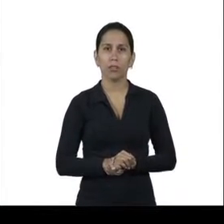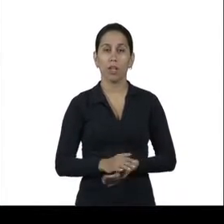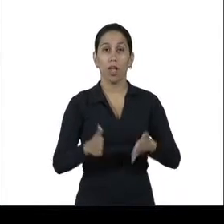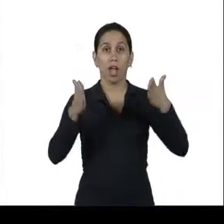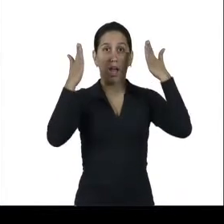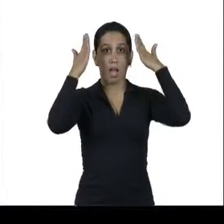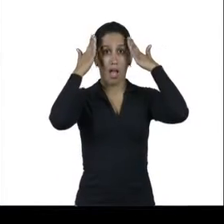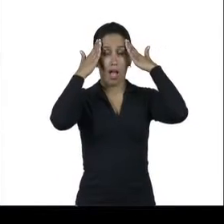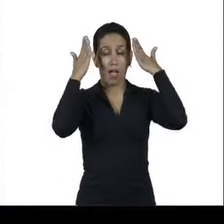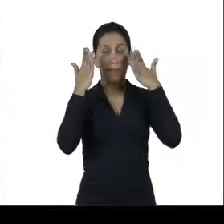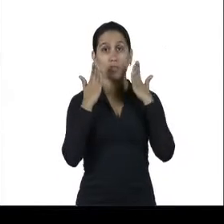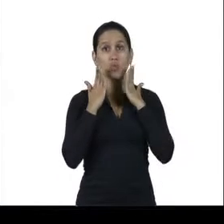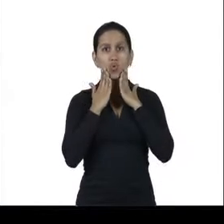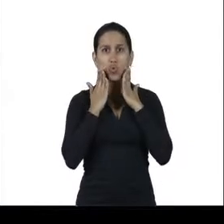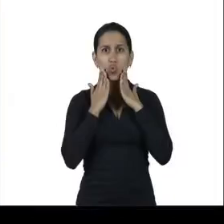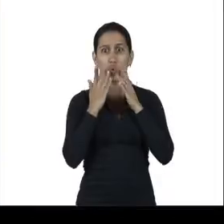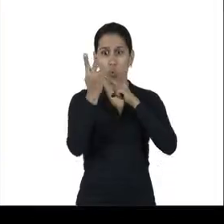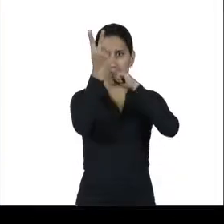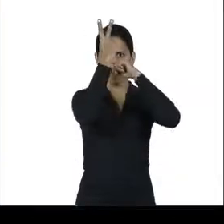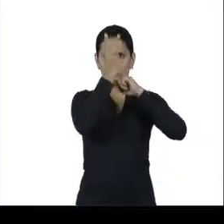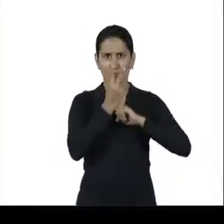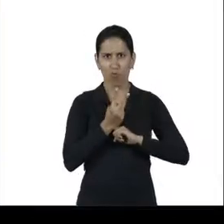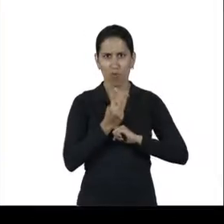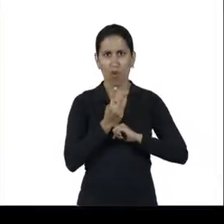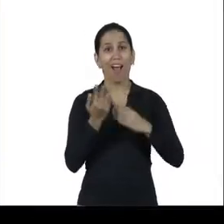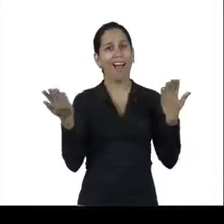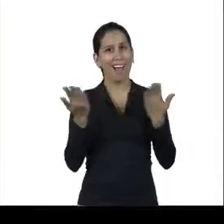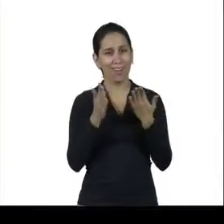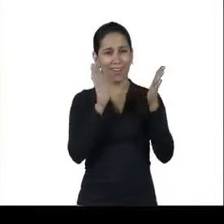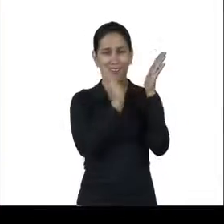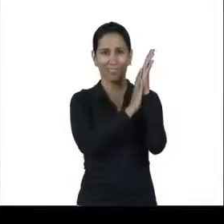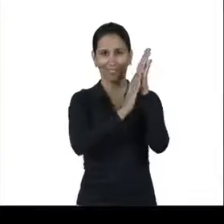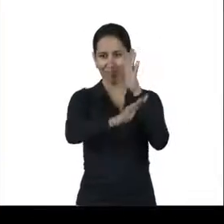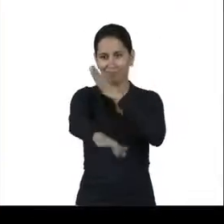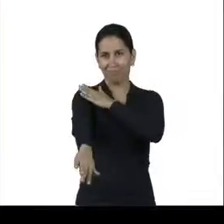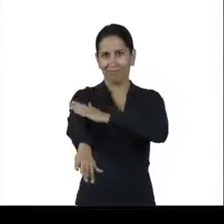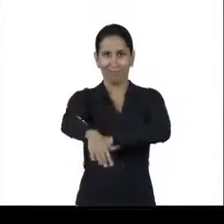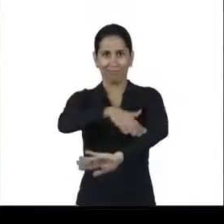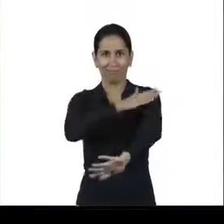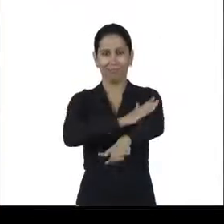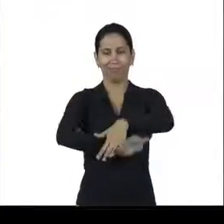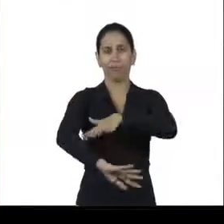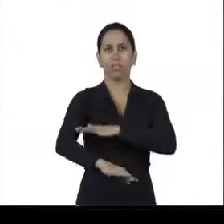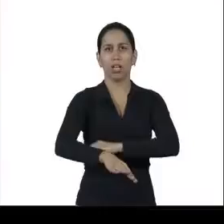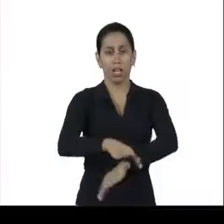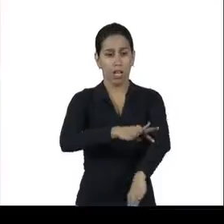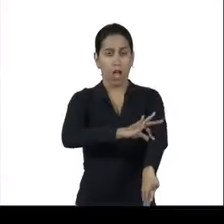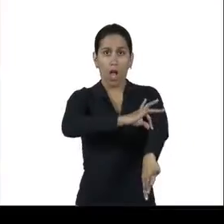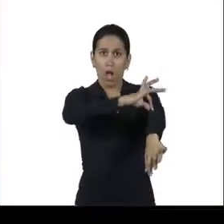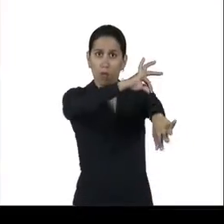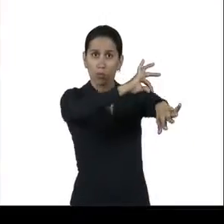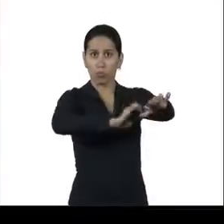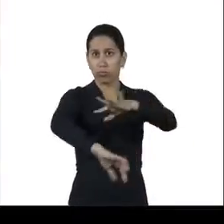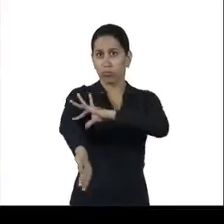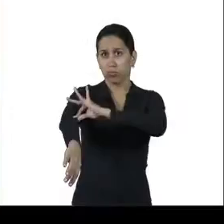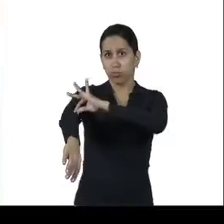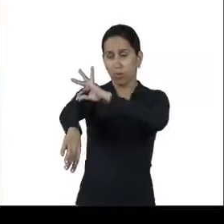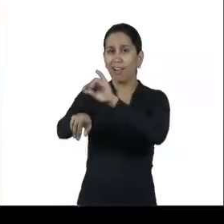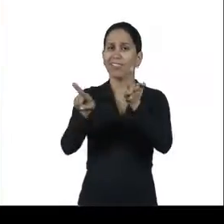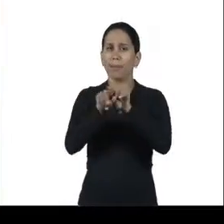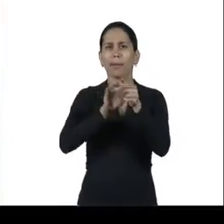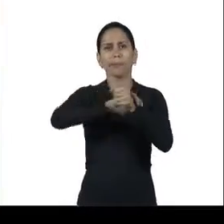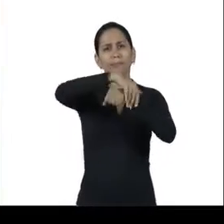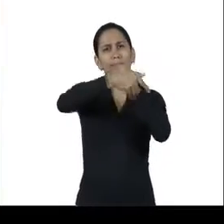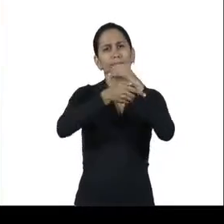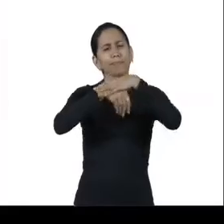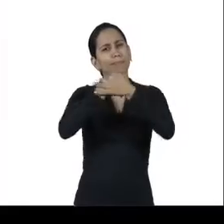Cabeça e rosto protegidos, vamos cuidar das mãos e dos braços. E não é frescura não, hein? Luvas e mangas de proteção, assim como cremes protetores,